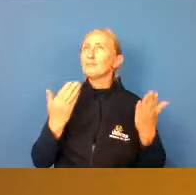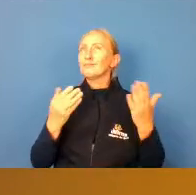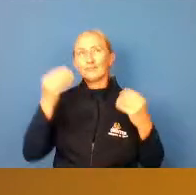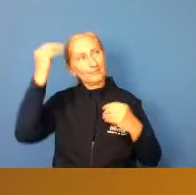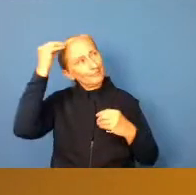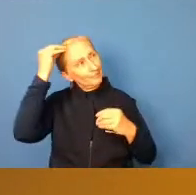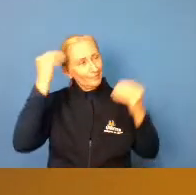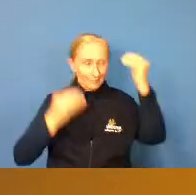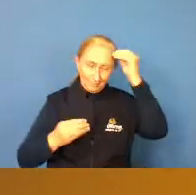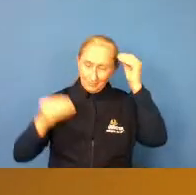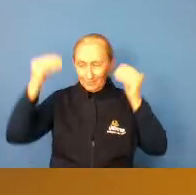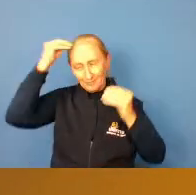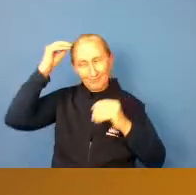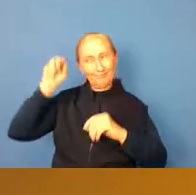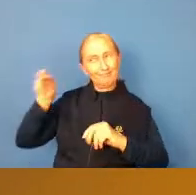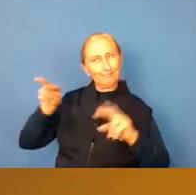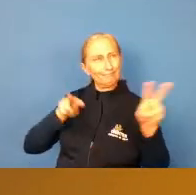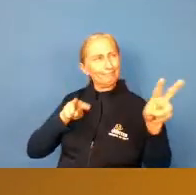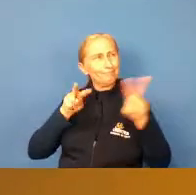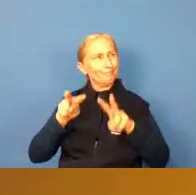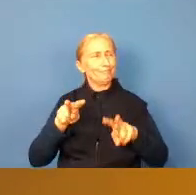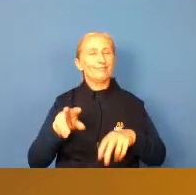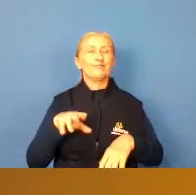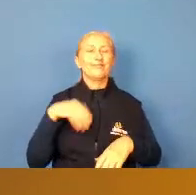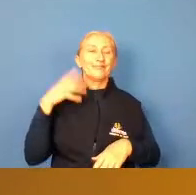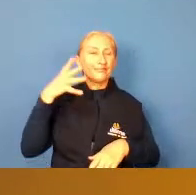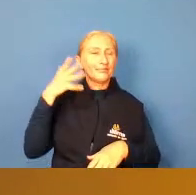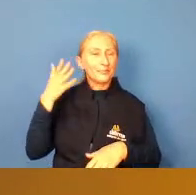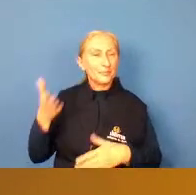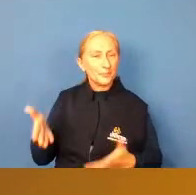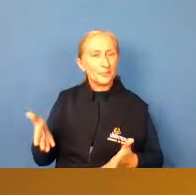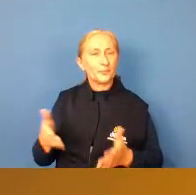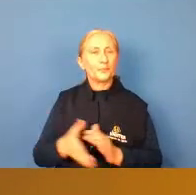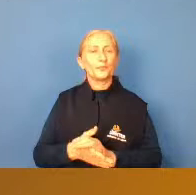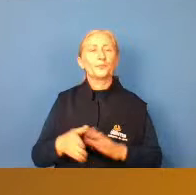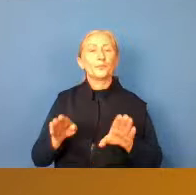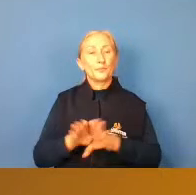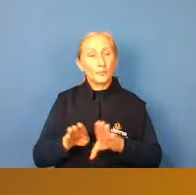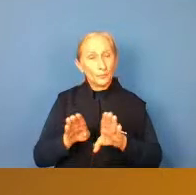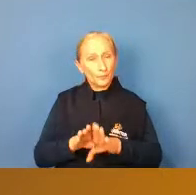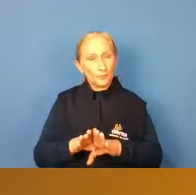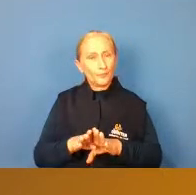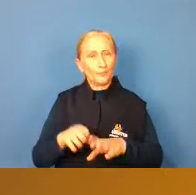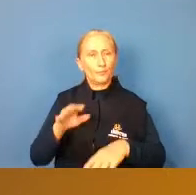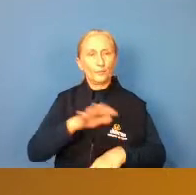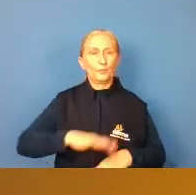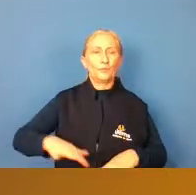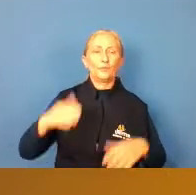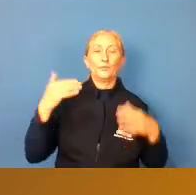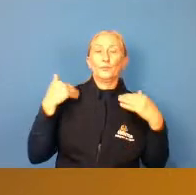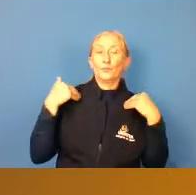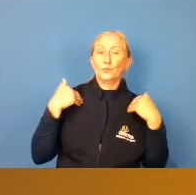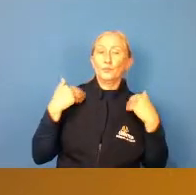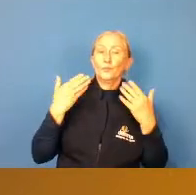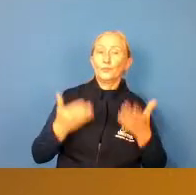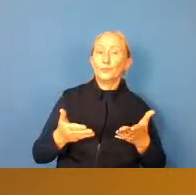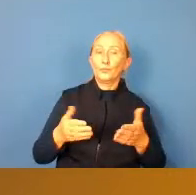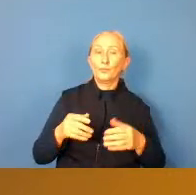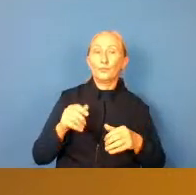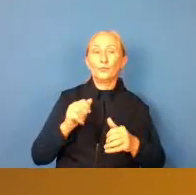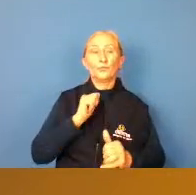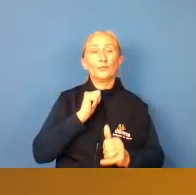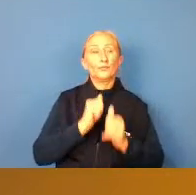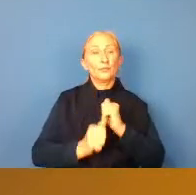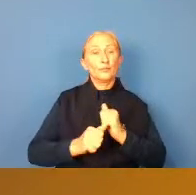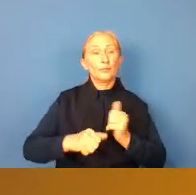no outro né depois que a vai ouvindo a palestra dele mas também sou da área da educação física mas não mas fui atleta de ginástica